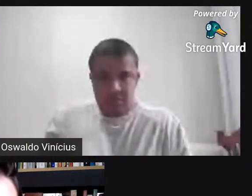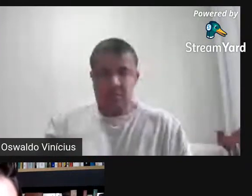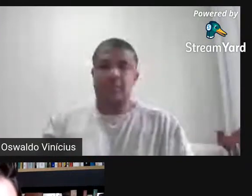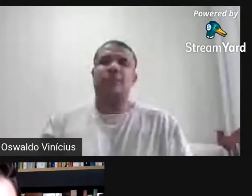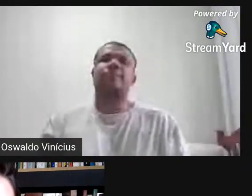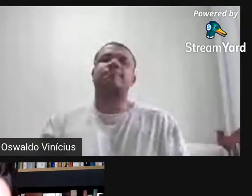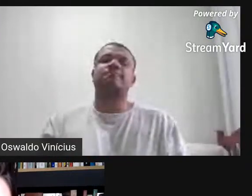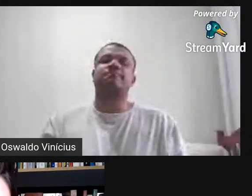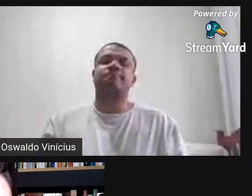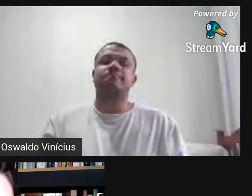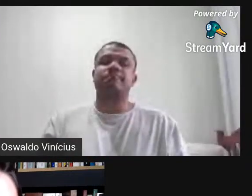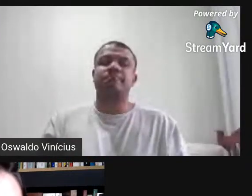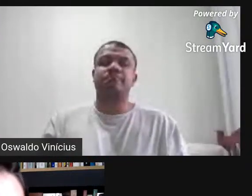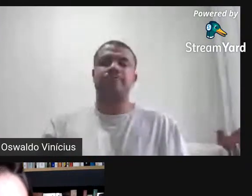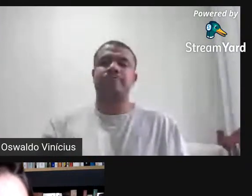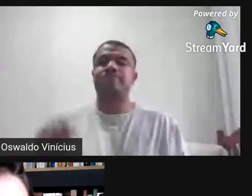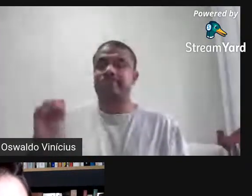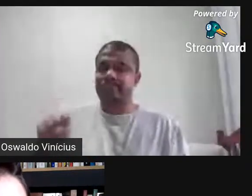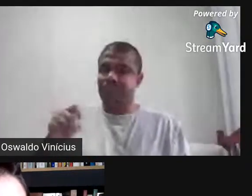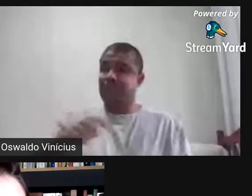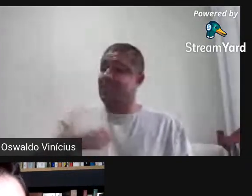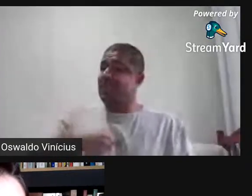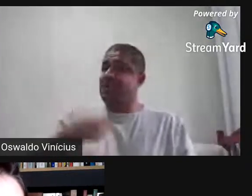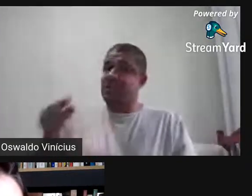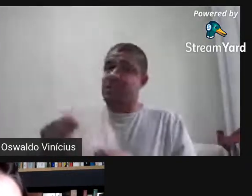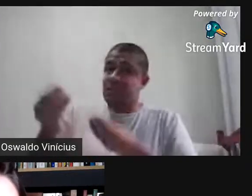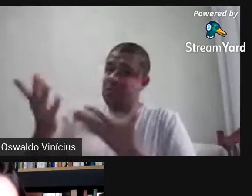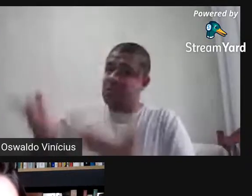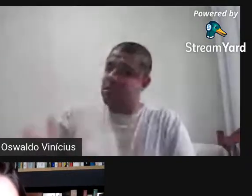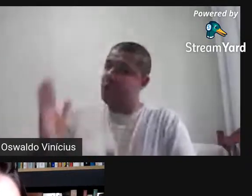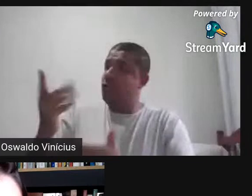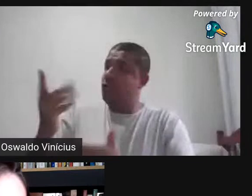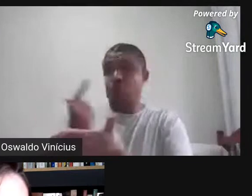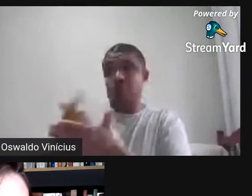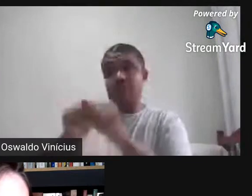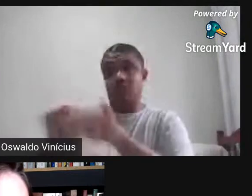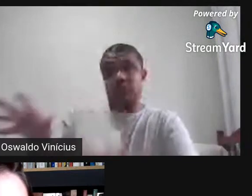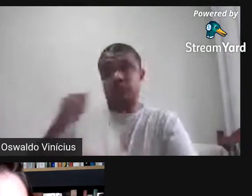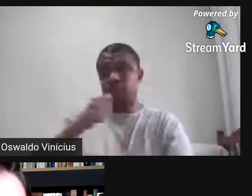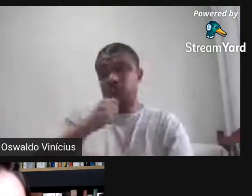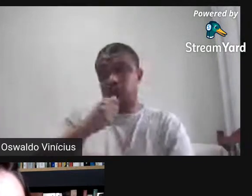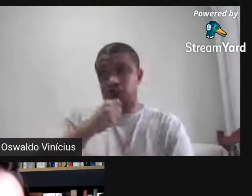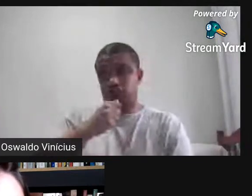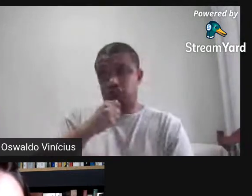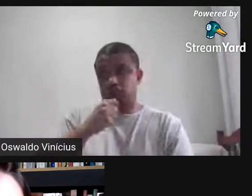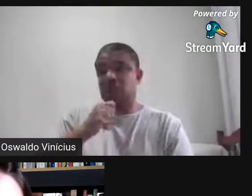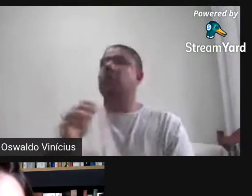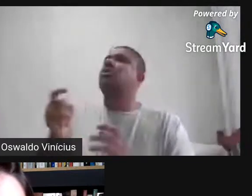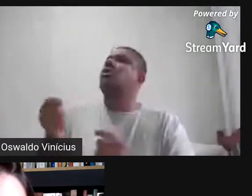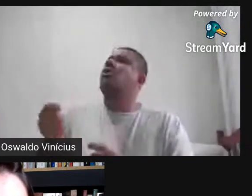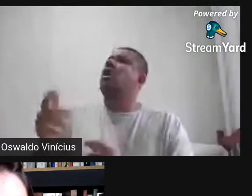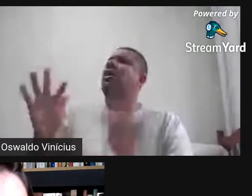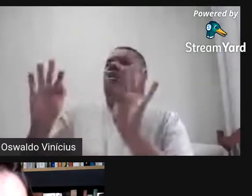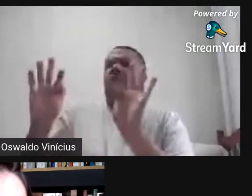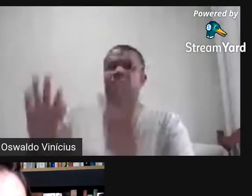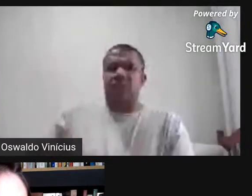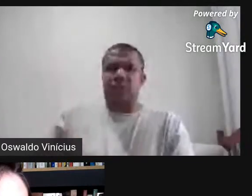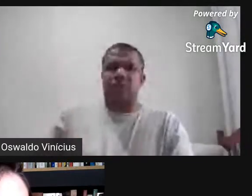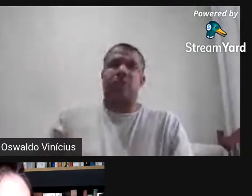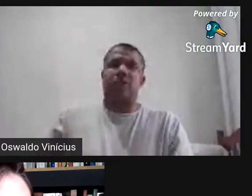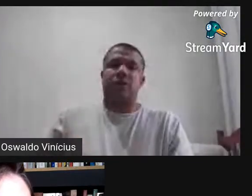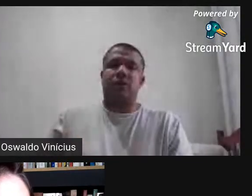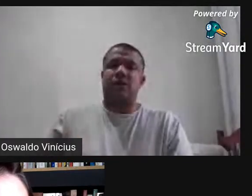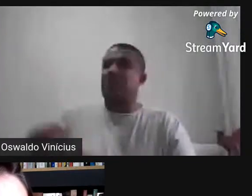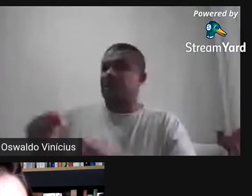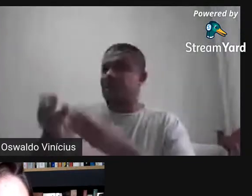estava trabalhando, acabei de entregar, o livro ainda não está publicado, mas ele já está nessa fase final. Eu ia te entregar a tradução